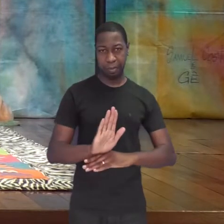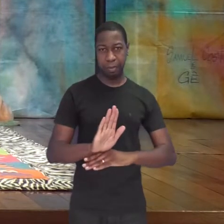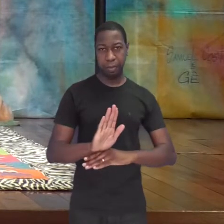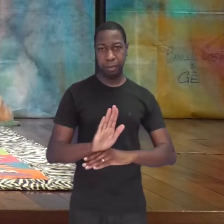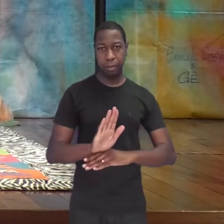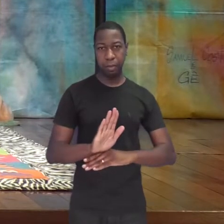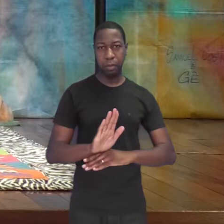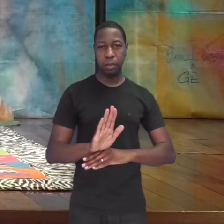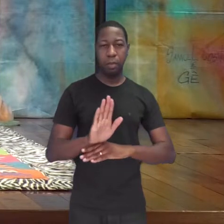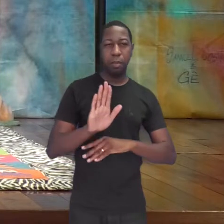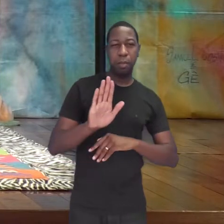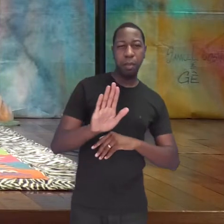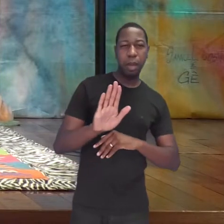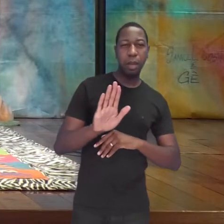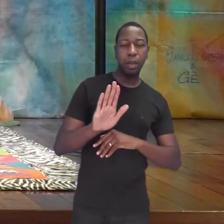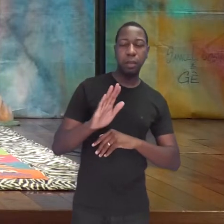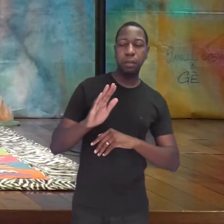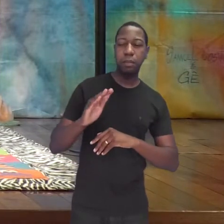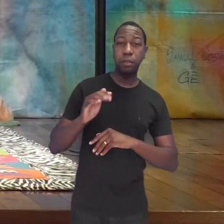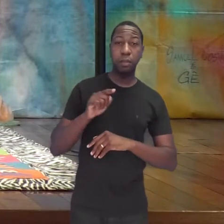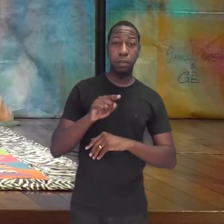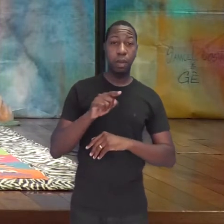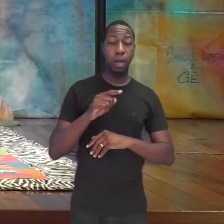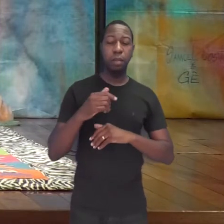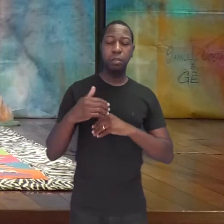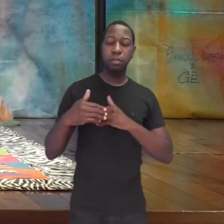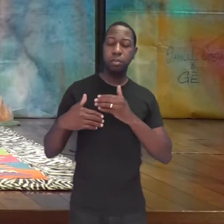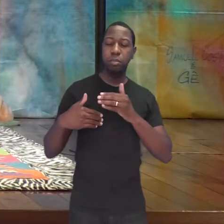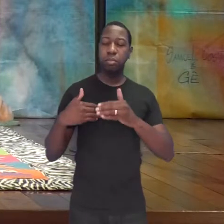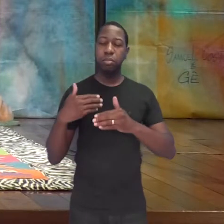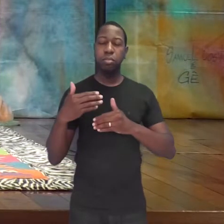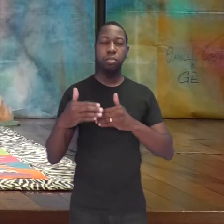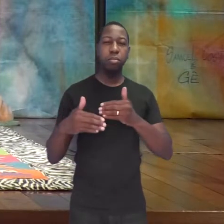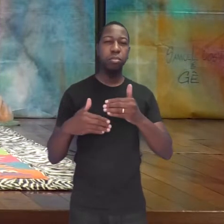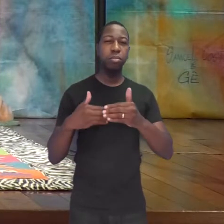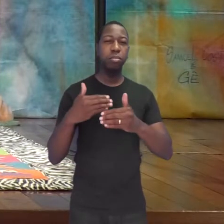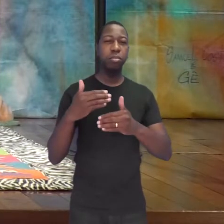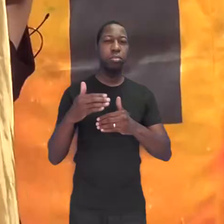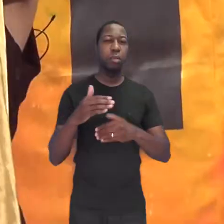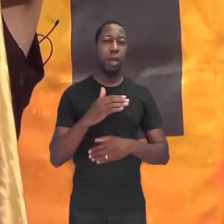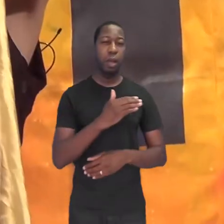vai que um dia esse rei morreu.